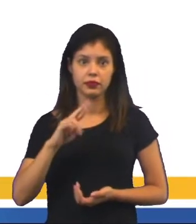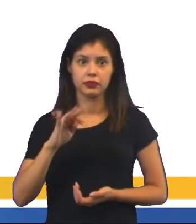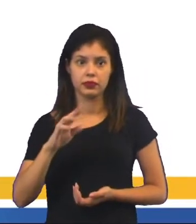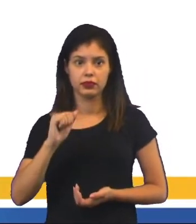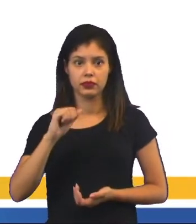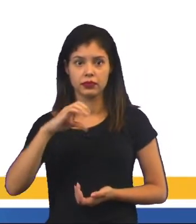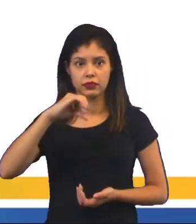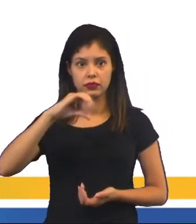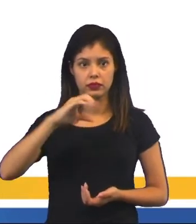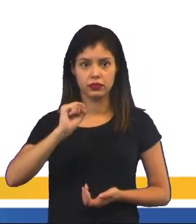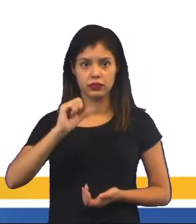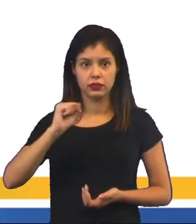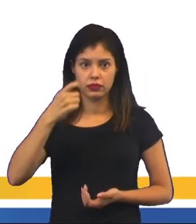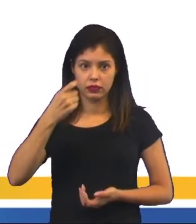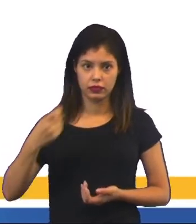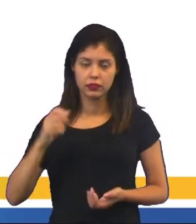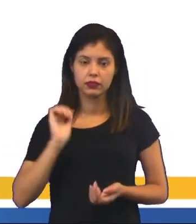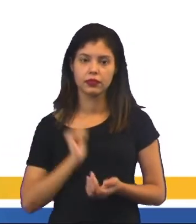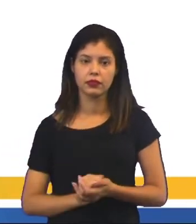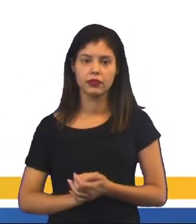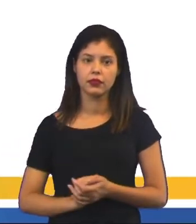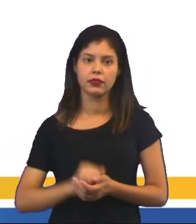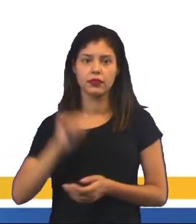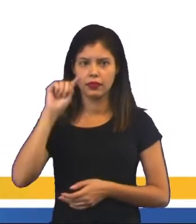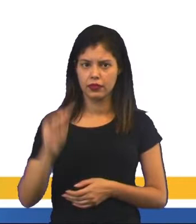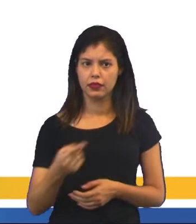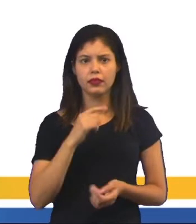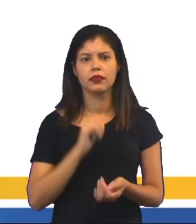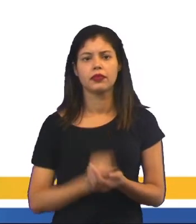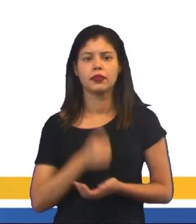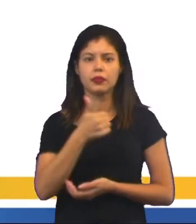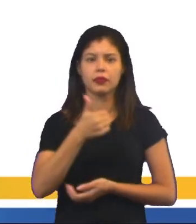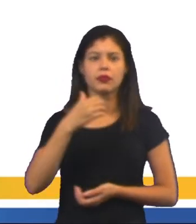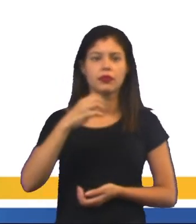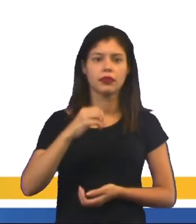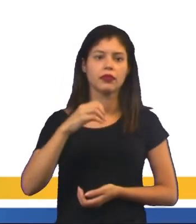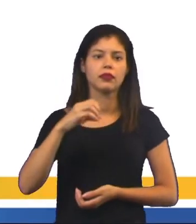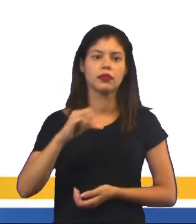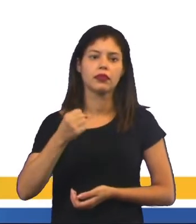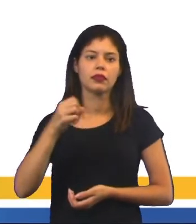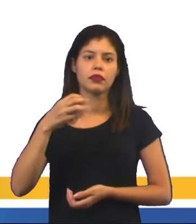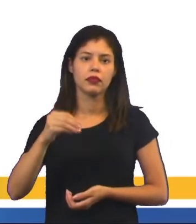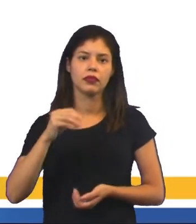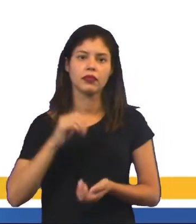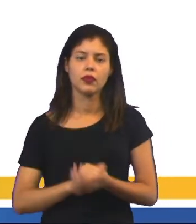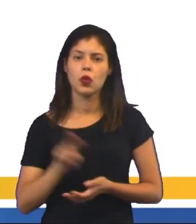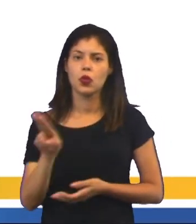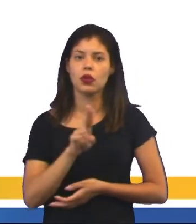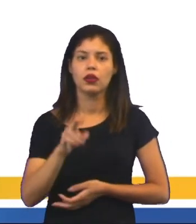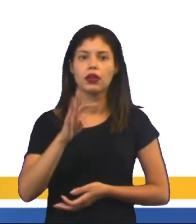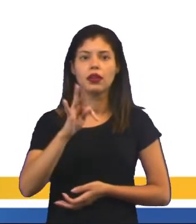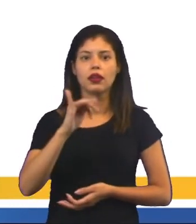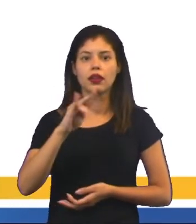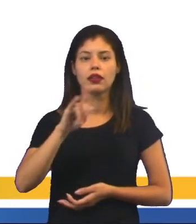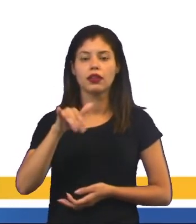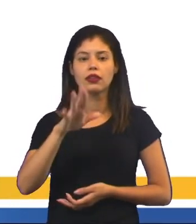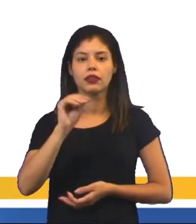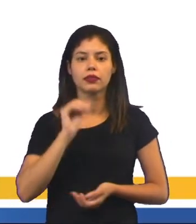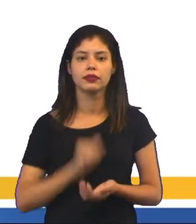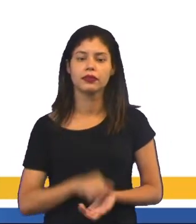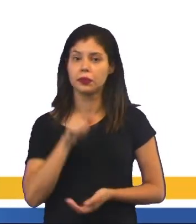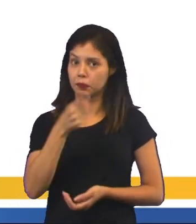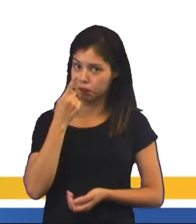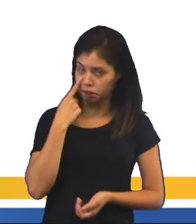9800X, produzido em 1989, que recebia o nome de tijolão.